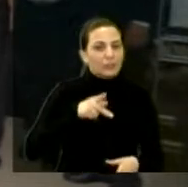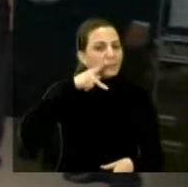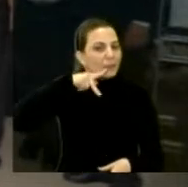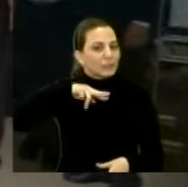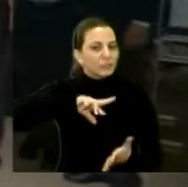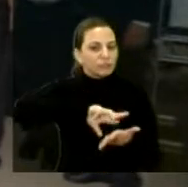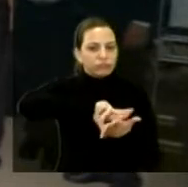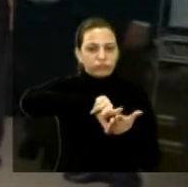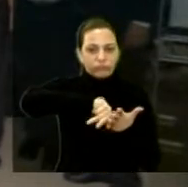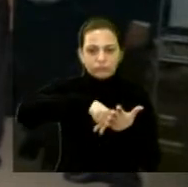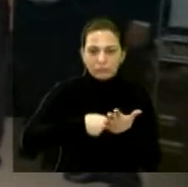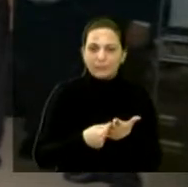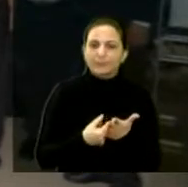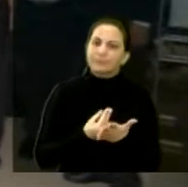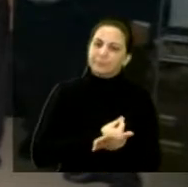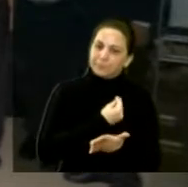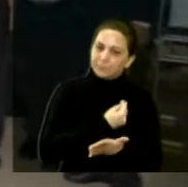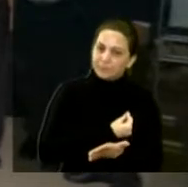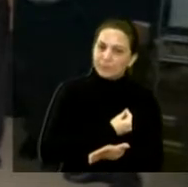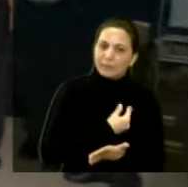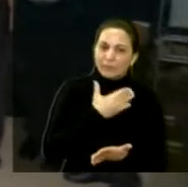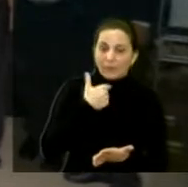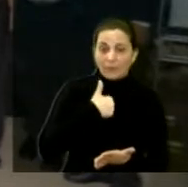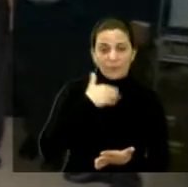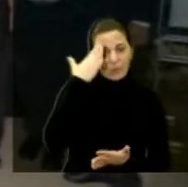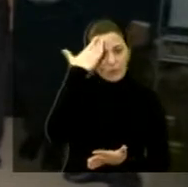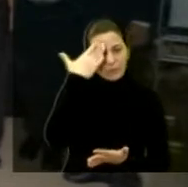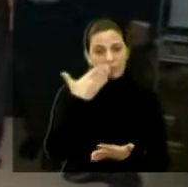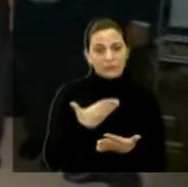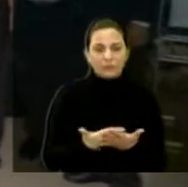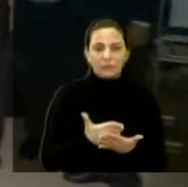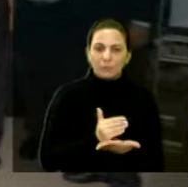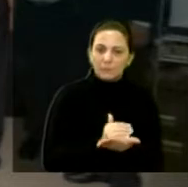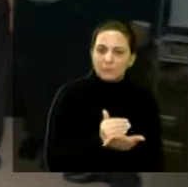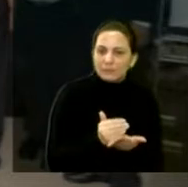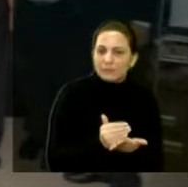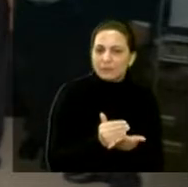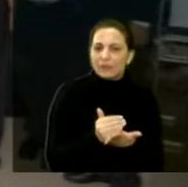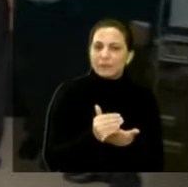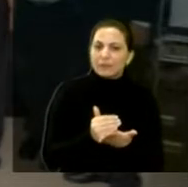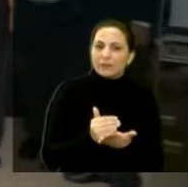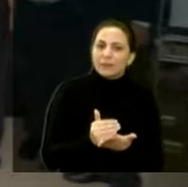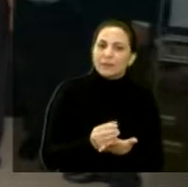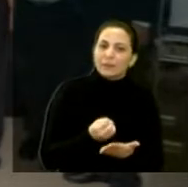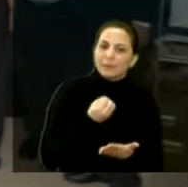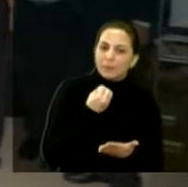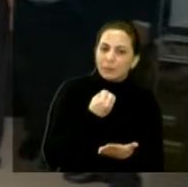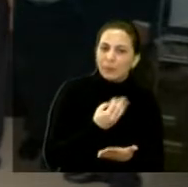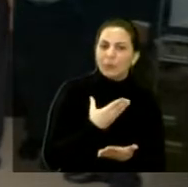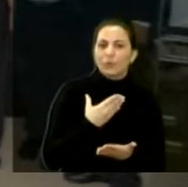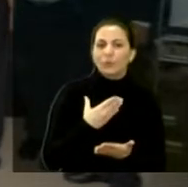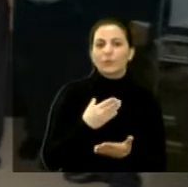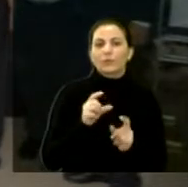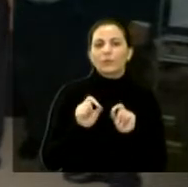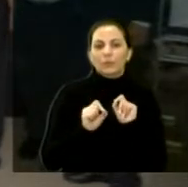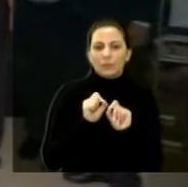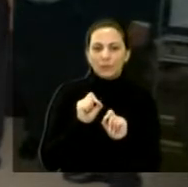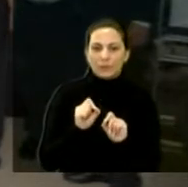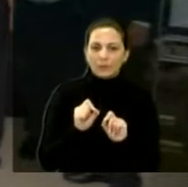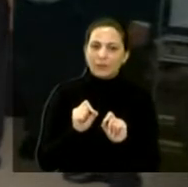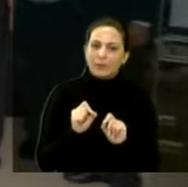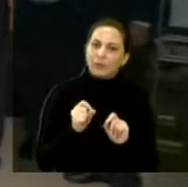Eu acredito que é um início excelente, aonde